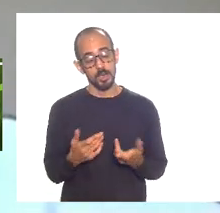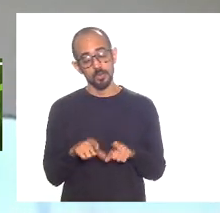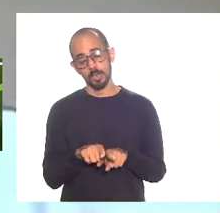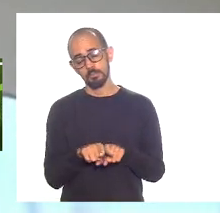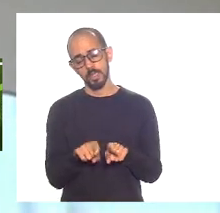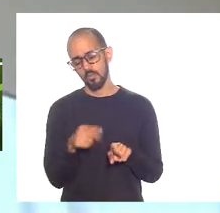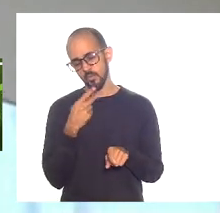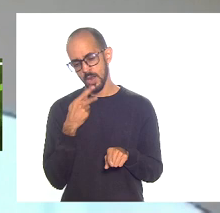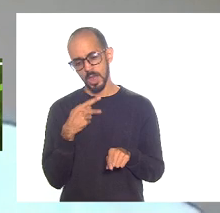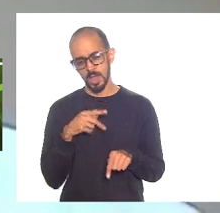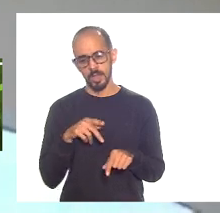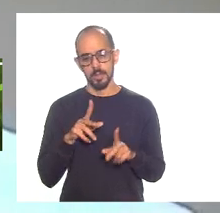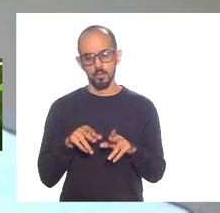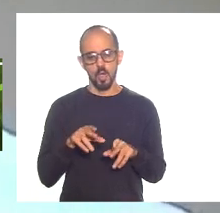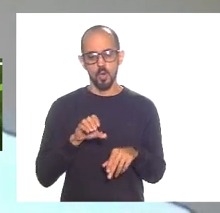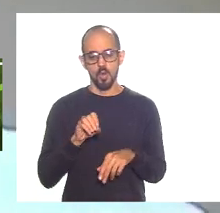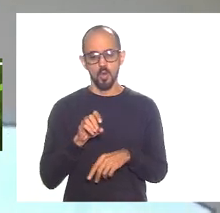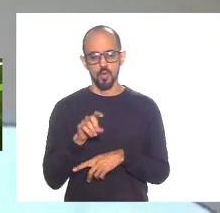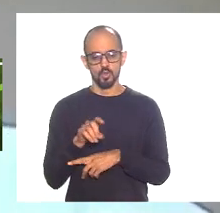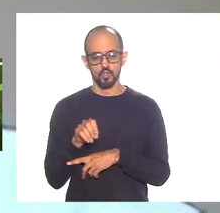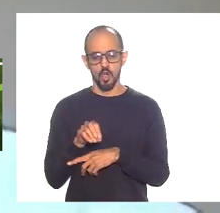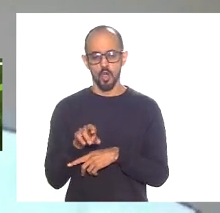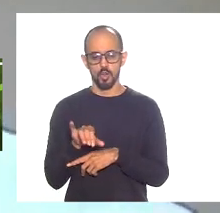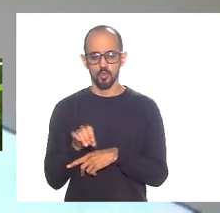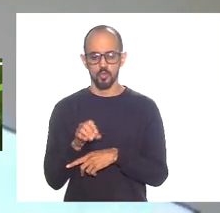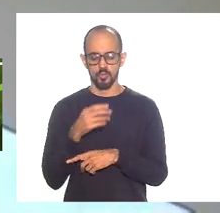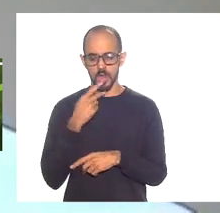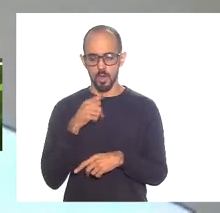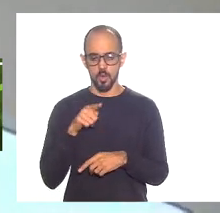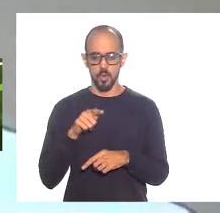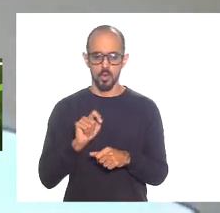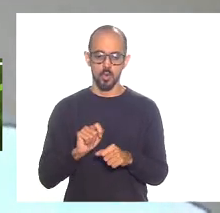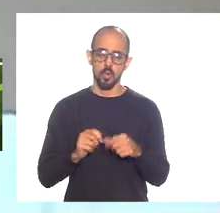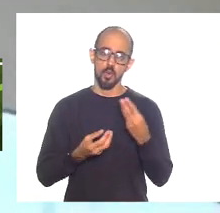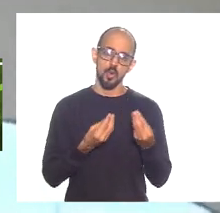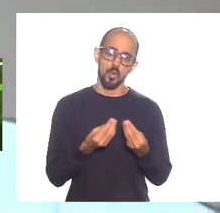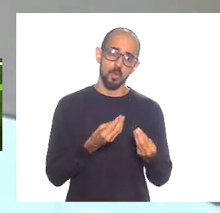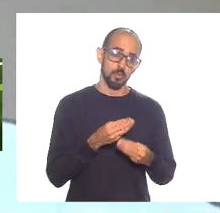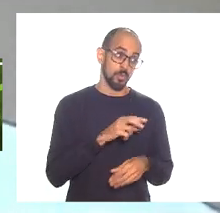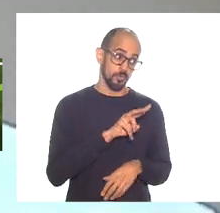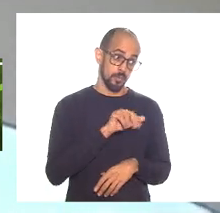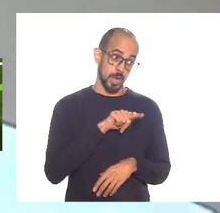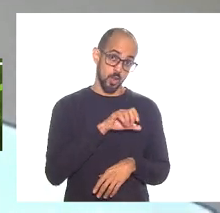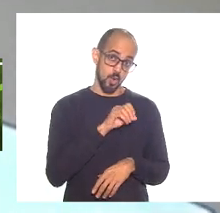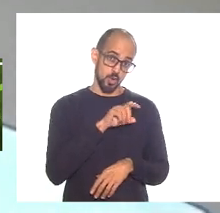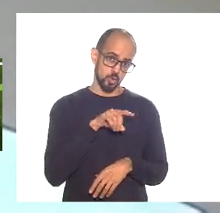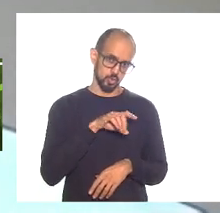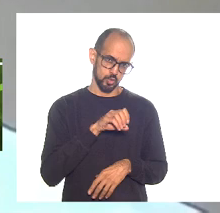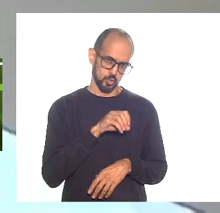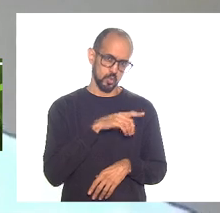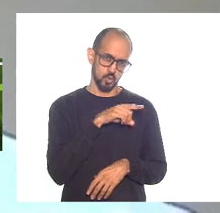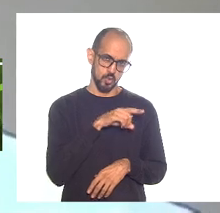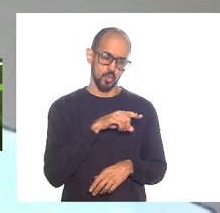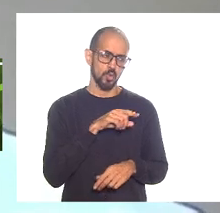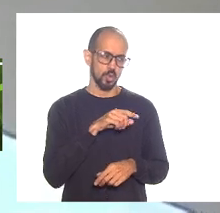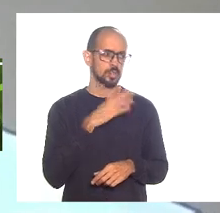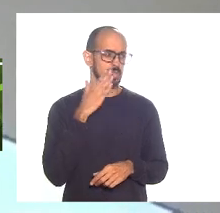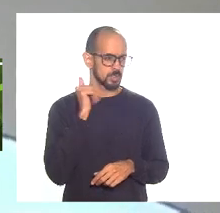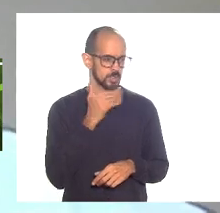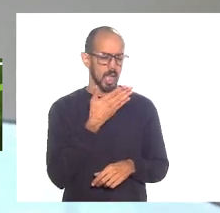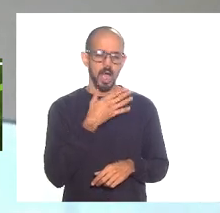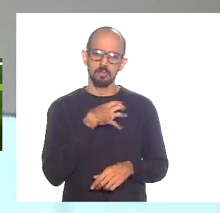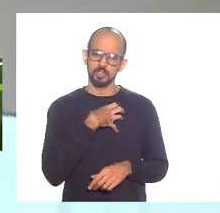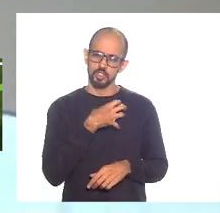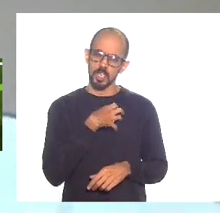aliás o Mauro Osório deu um exemplo falando como que o Raul Veloso nós conhecemos as posições do Raul Veloso a sua digamos